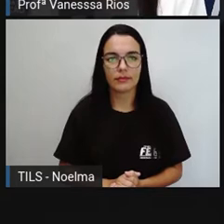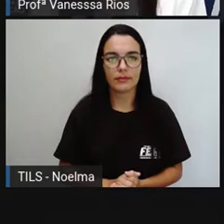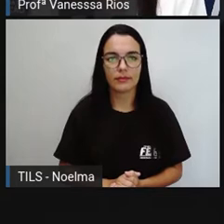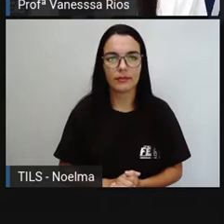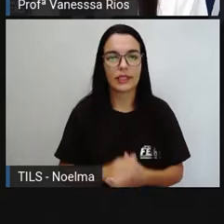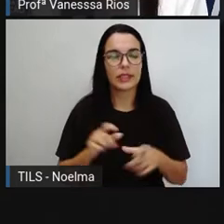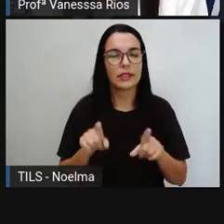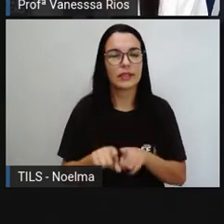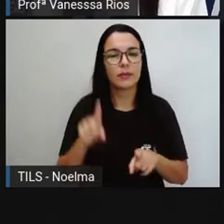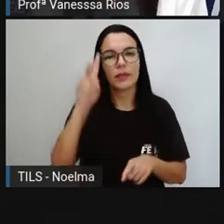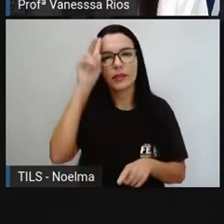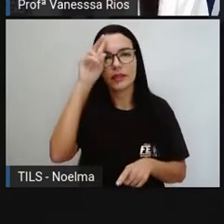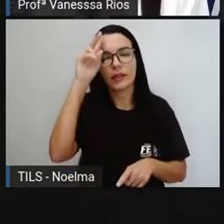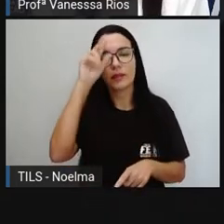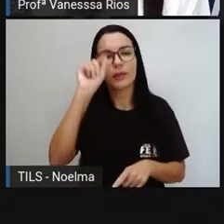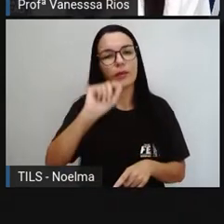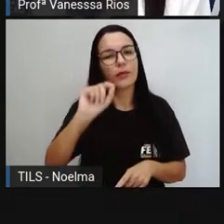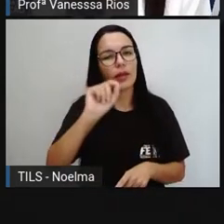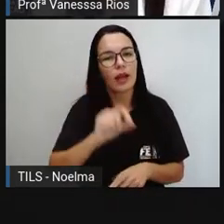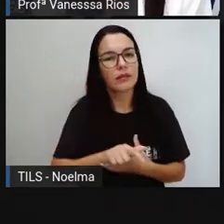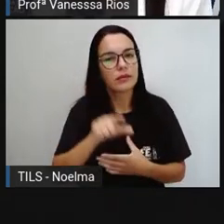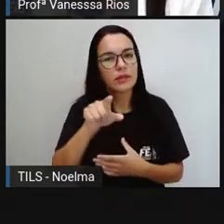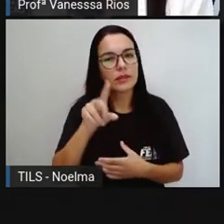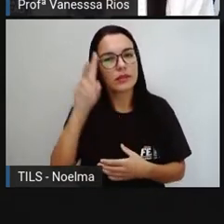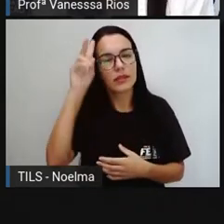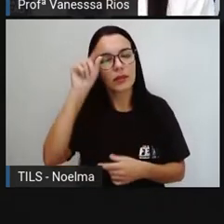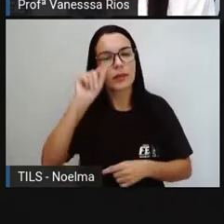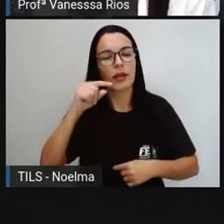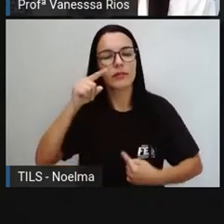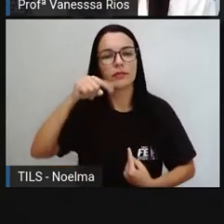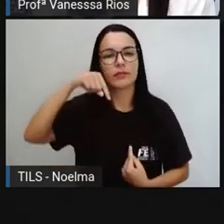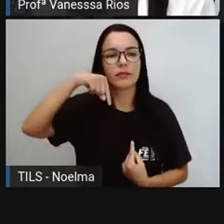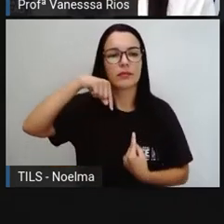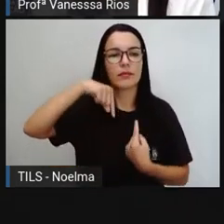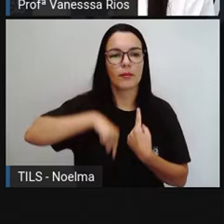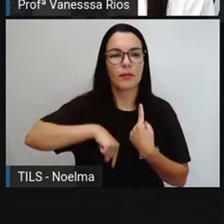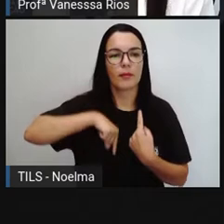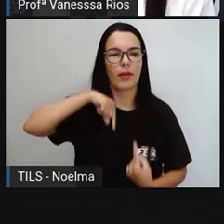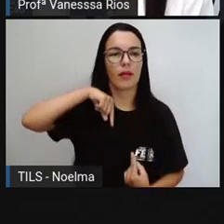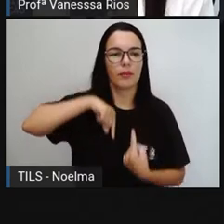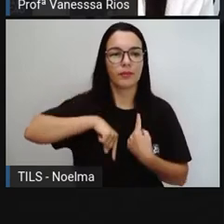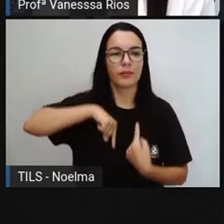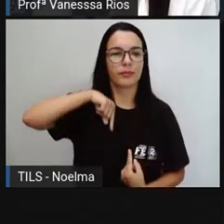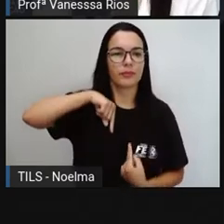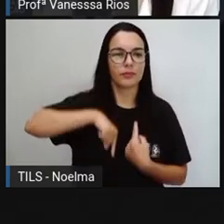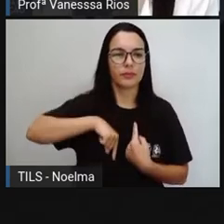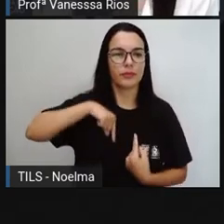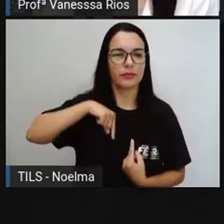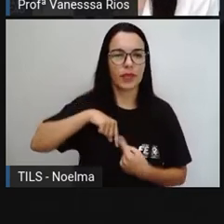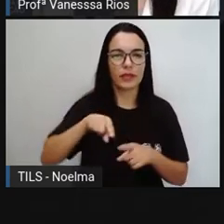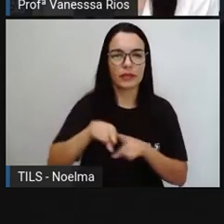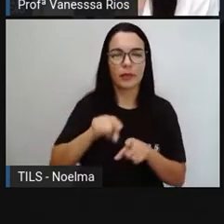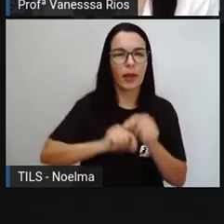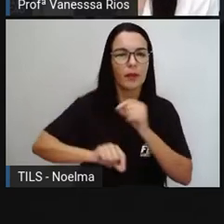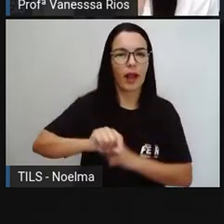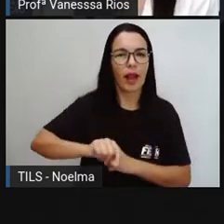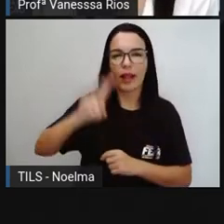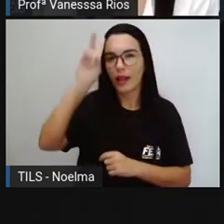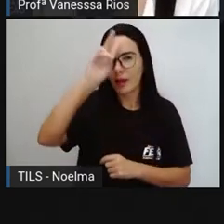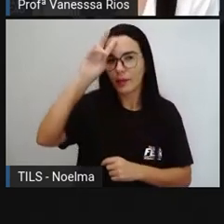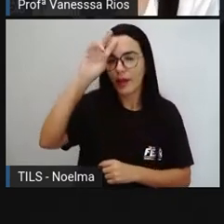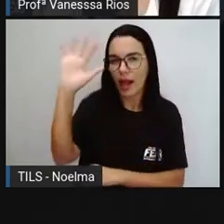Aí, a Pró lembra aí, vocês estão lembrados do processo de respiração, de produção do alimento das plantas?